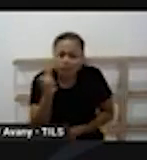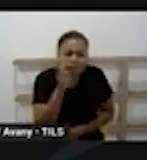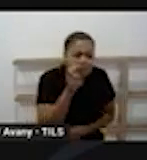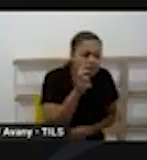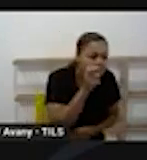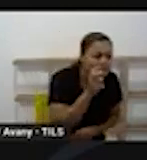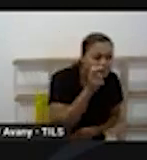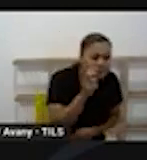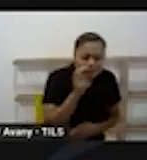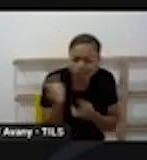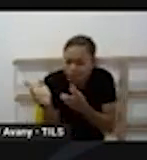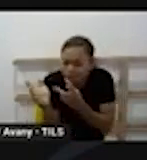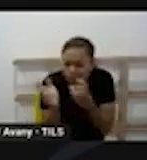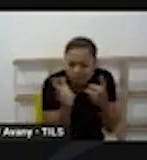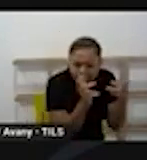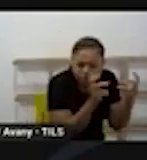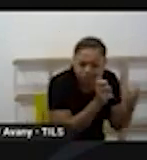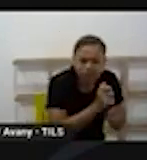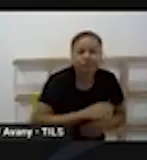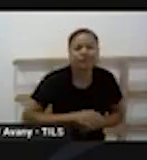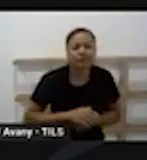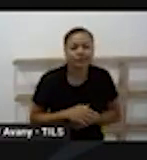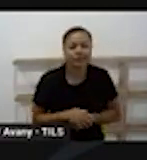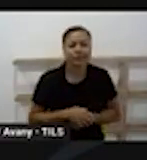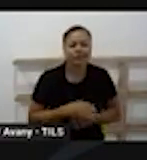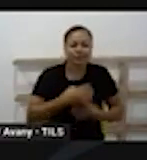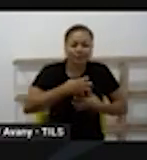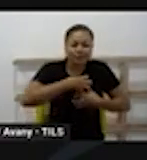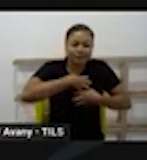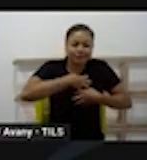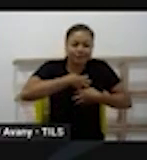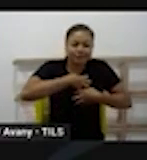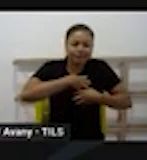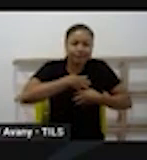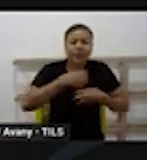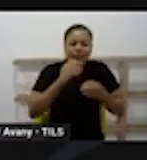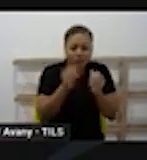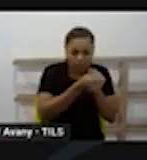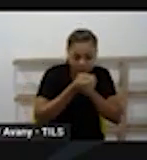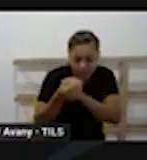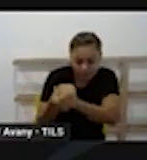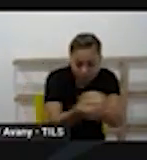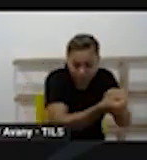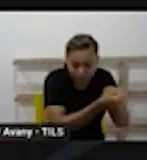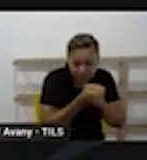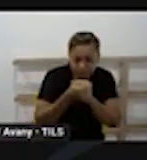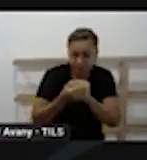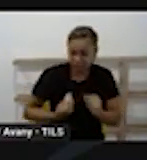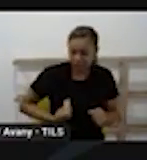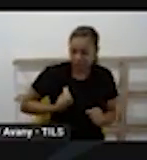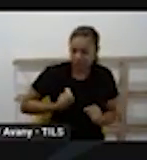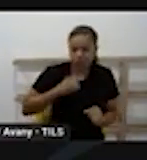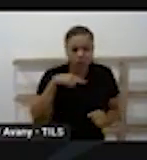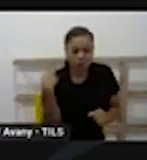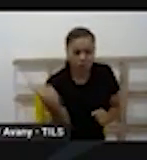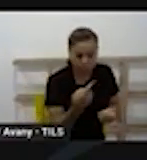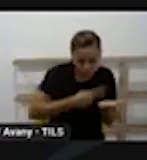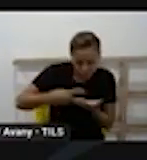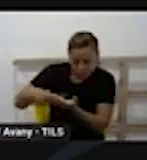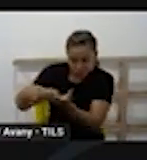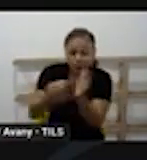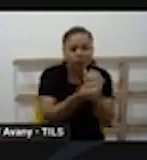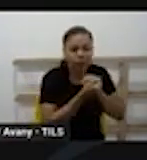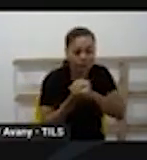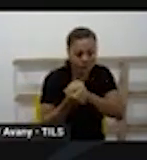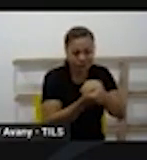é da ordem do sensível, escola que é coletiva e vivida na singularidade de cada ser,